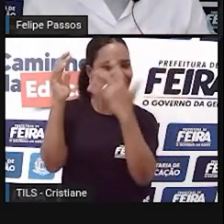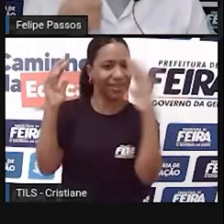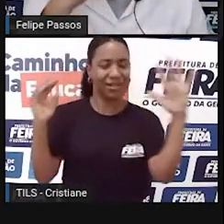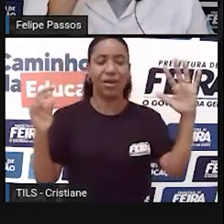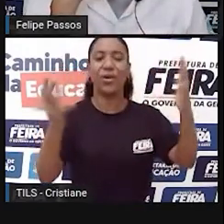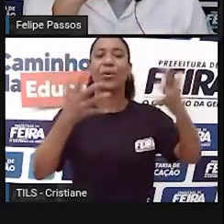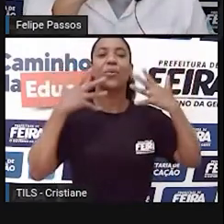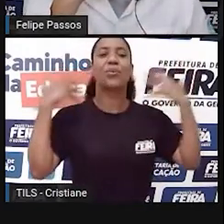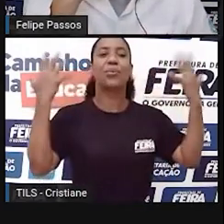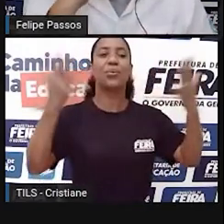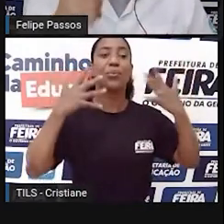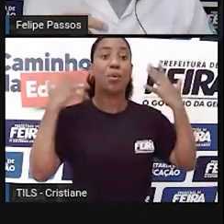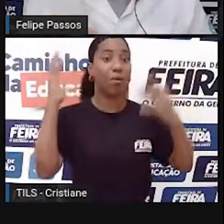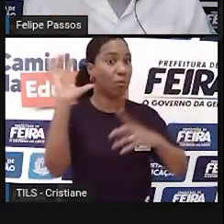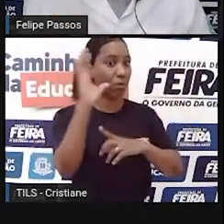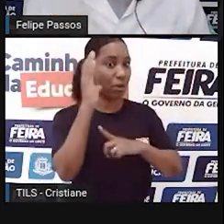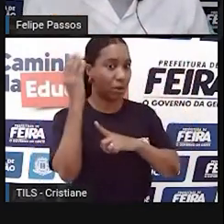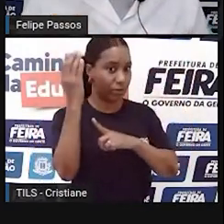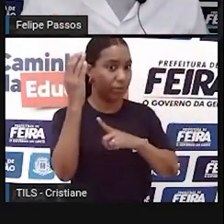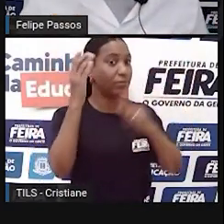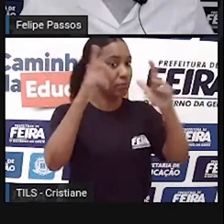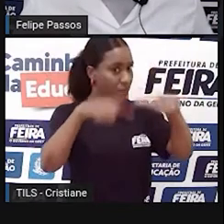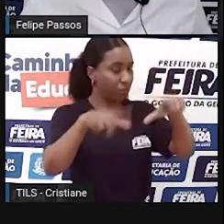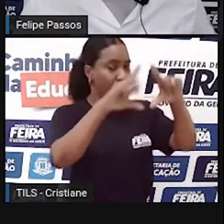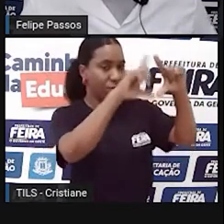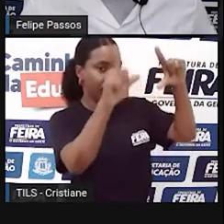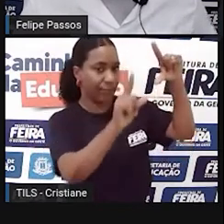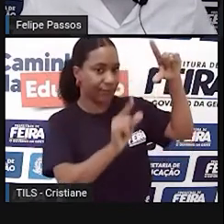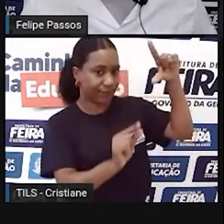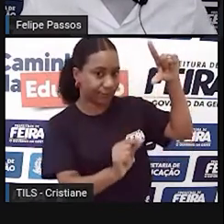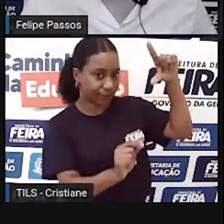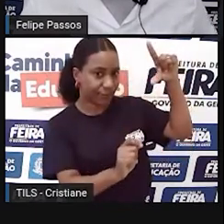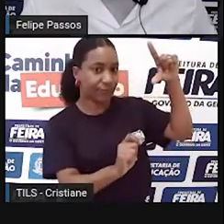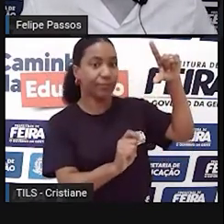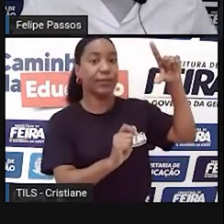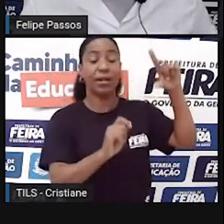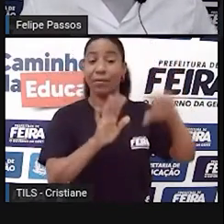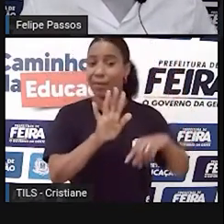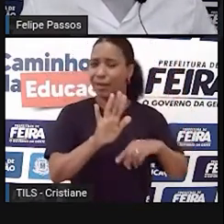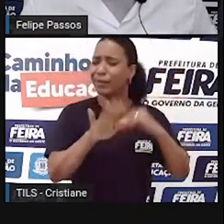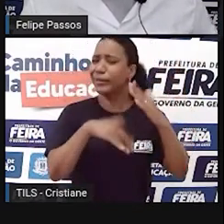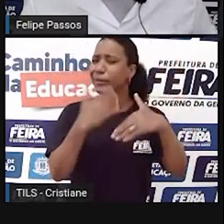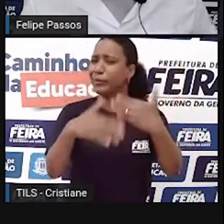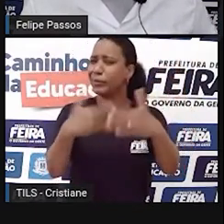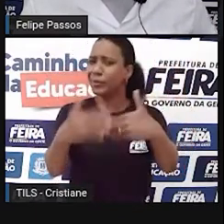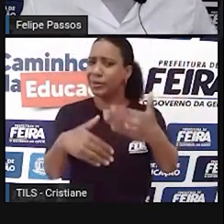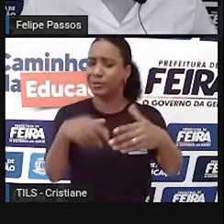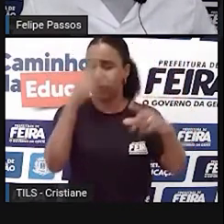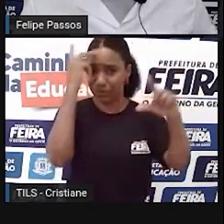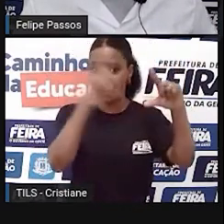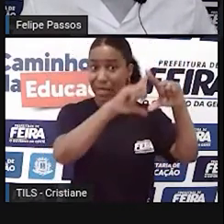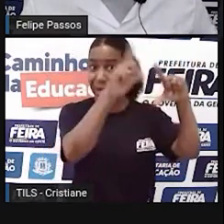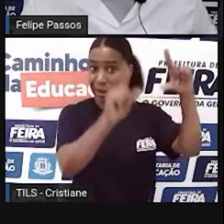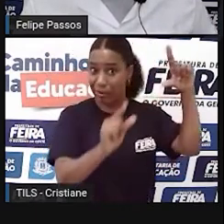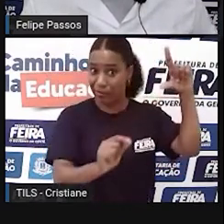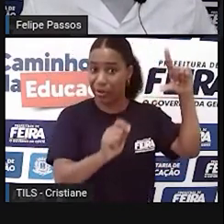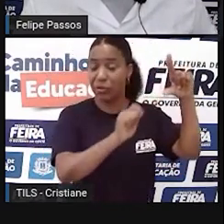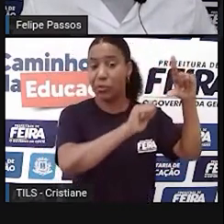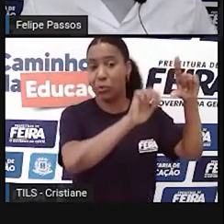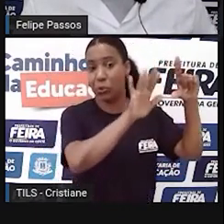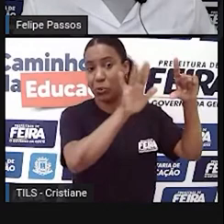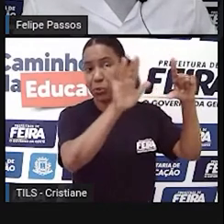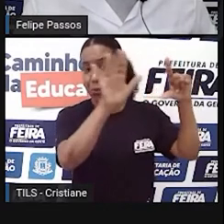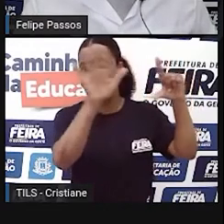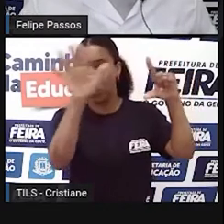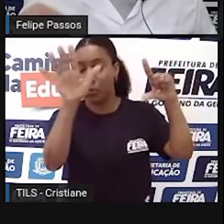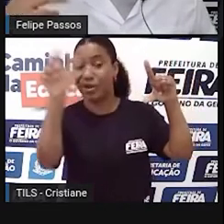daquela região. E aí, de repente, o pessoal começou a migrar, e aí foram chegando aqui na Ásia, na